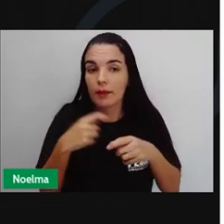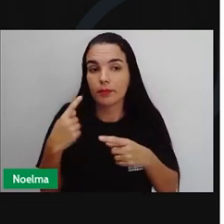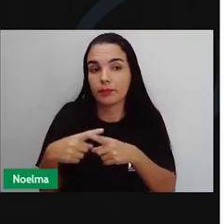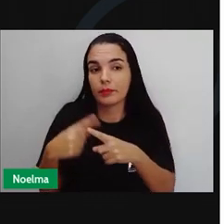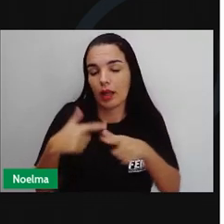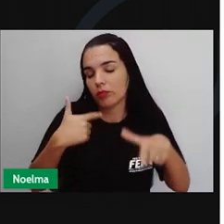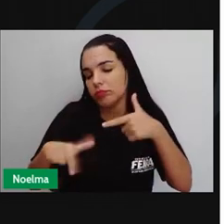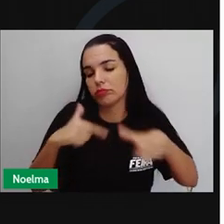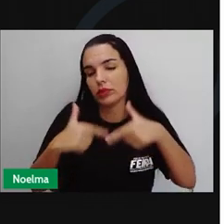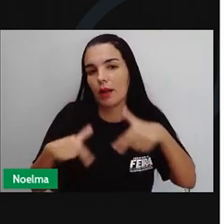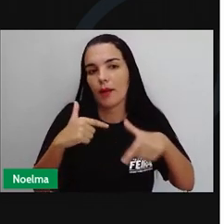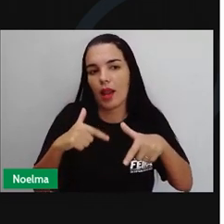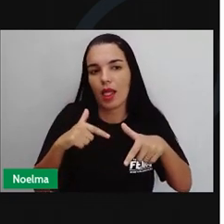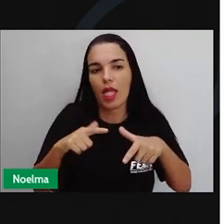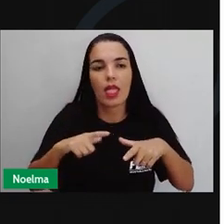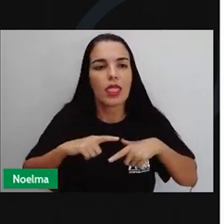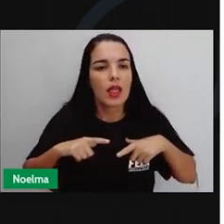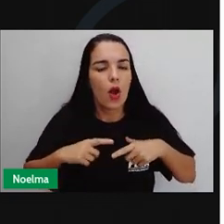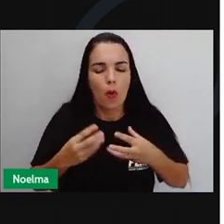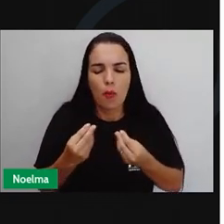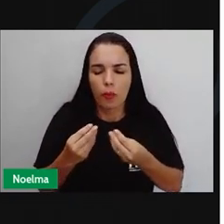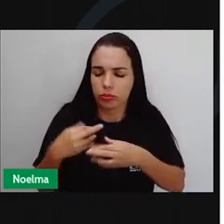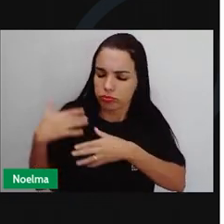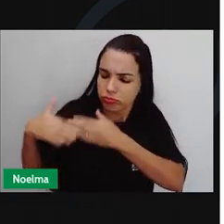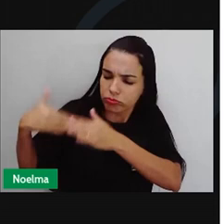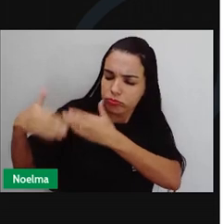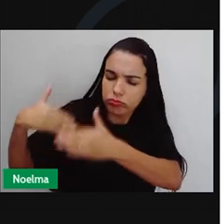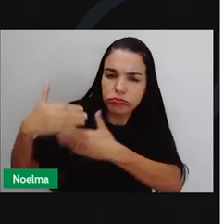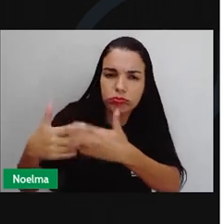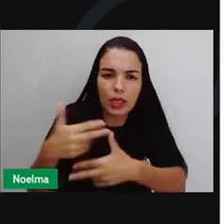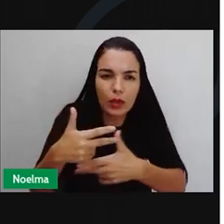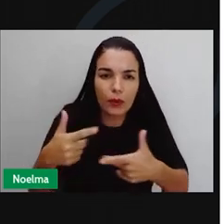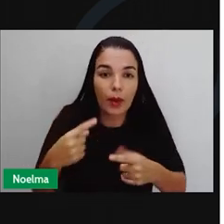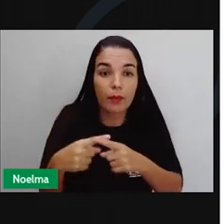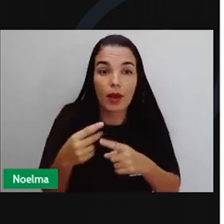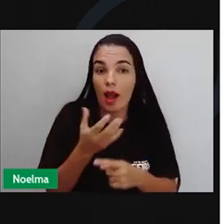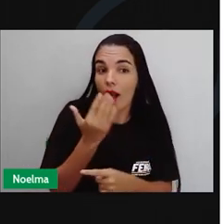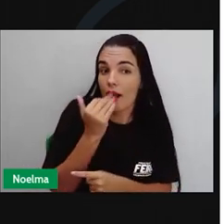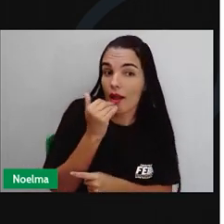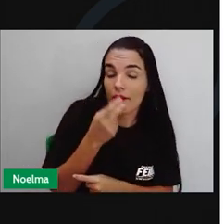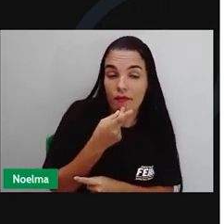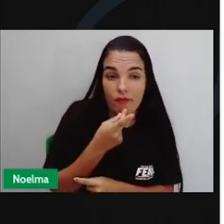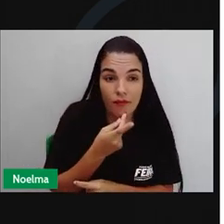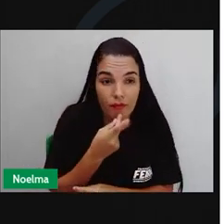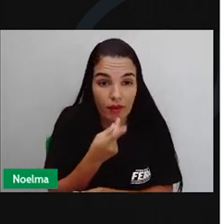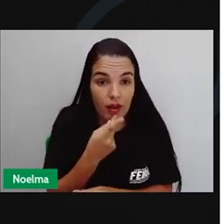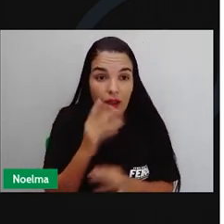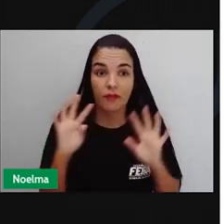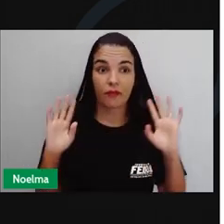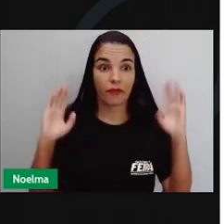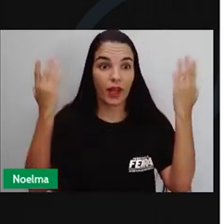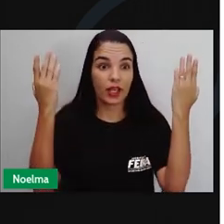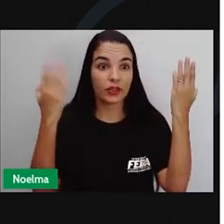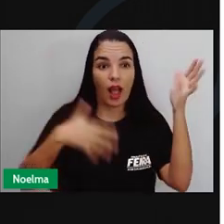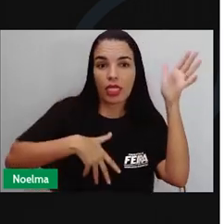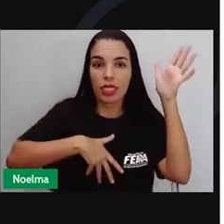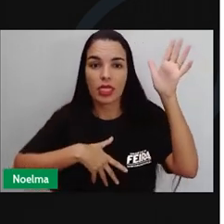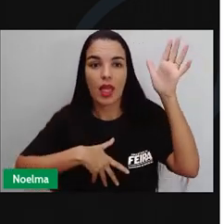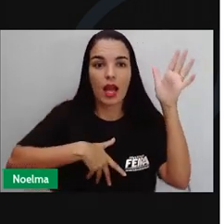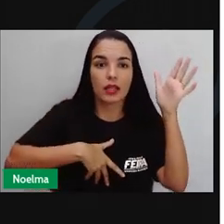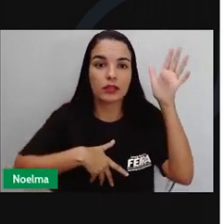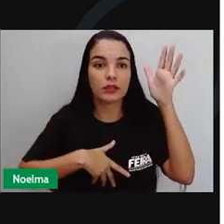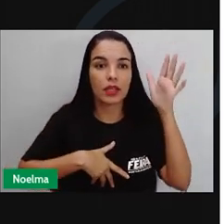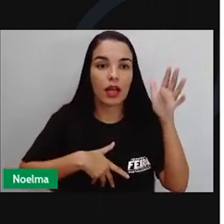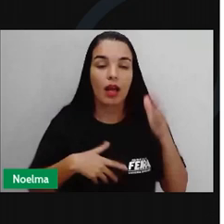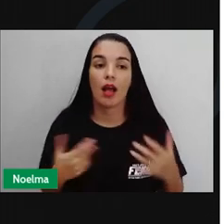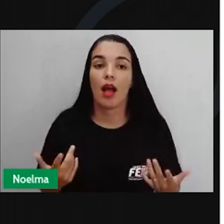aspectos de sua herança cultural, como a língua falada, a alimentação, as festas, as danças, os